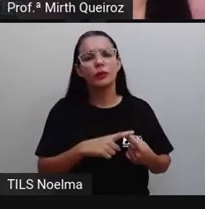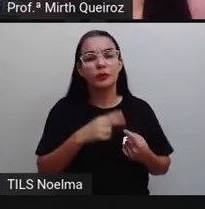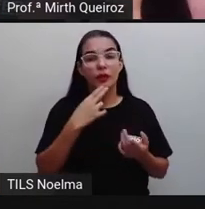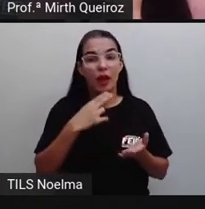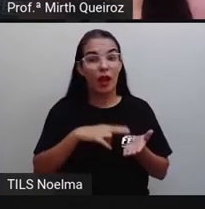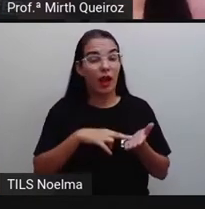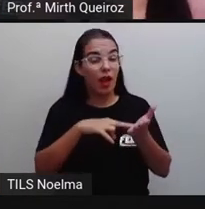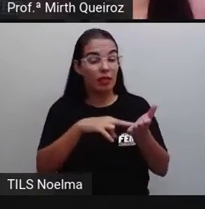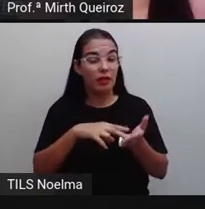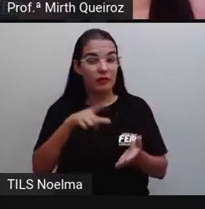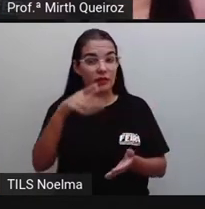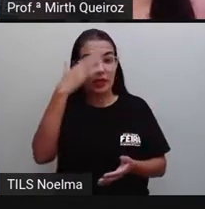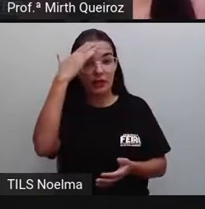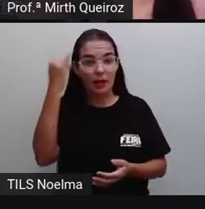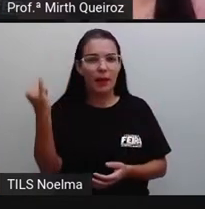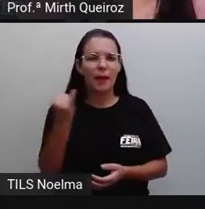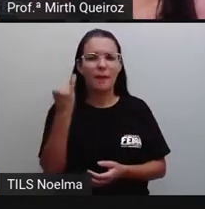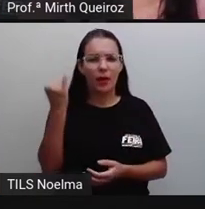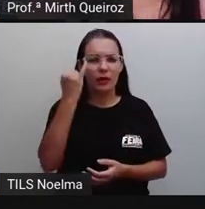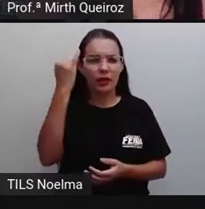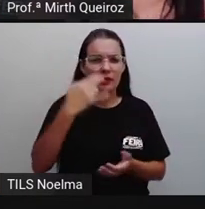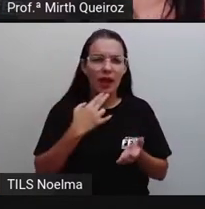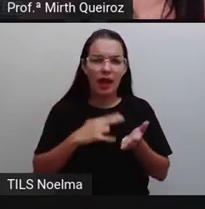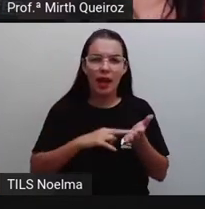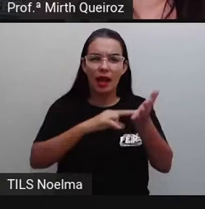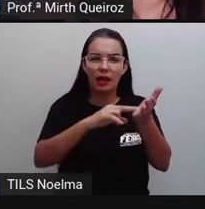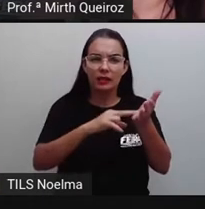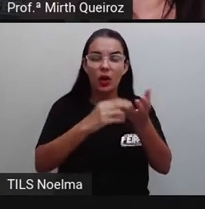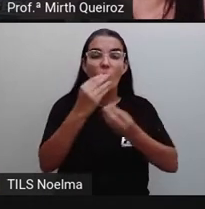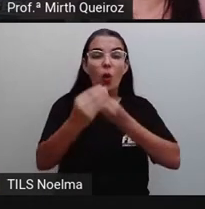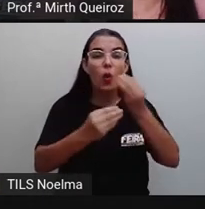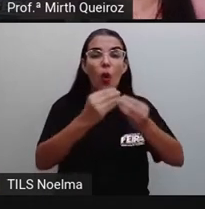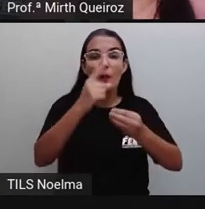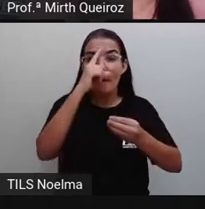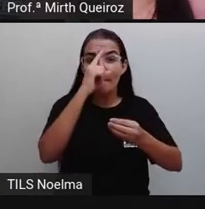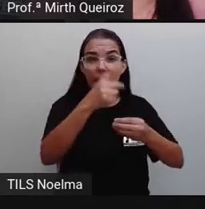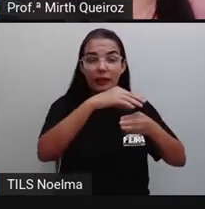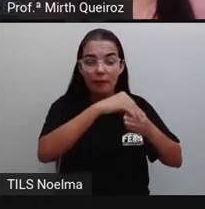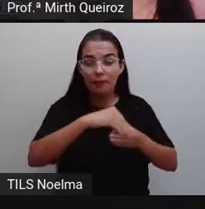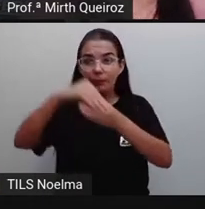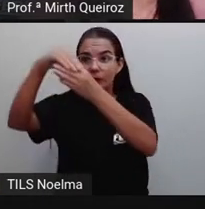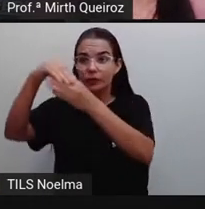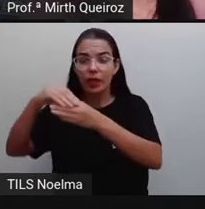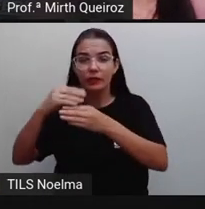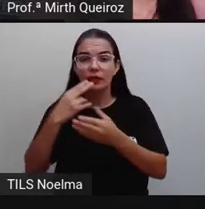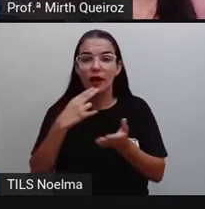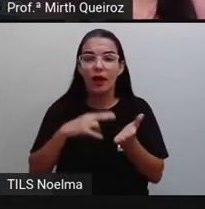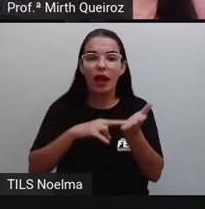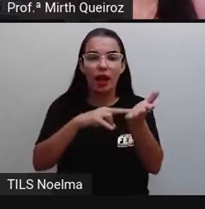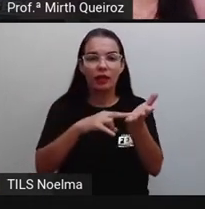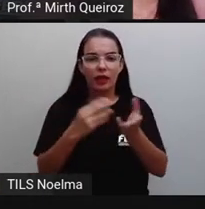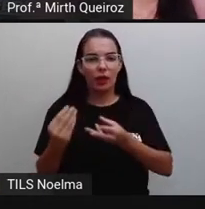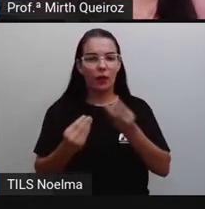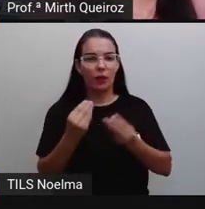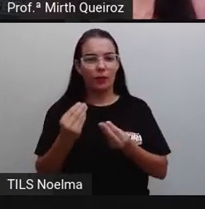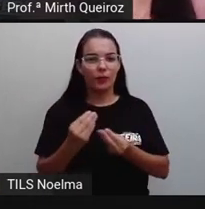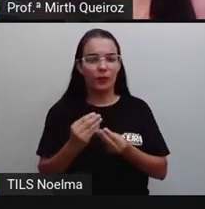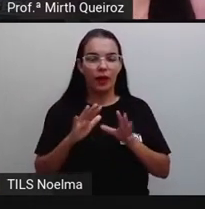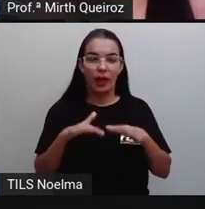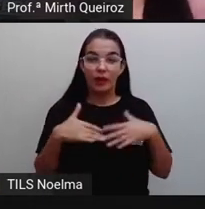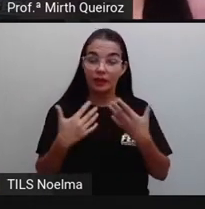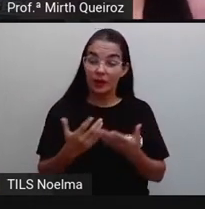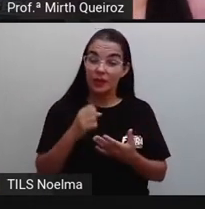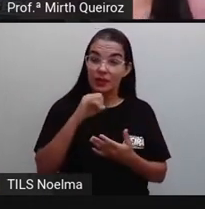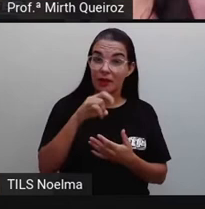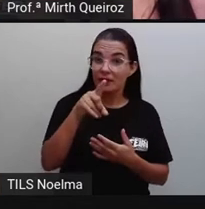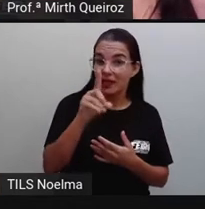e a utilidade de uma carta? Como é que se dá uma postagem de uma carta? Bom, para quem